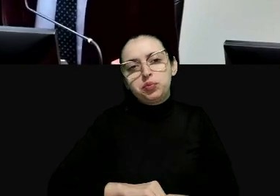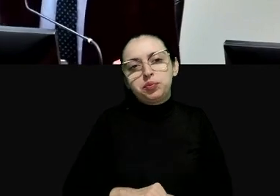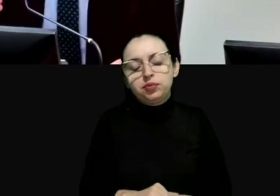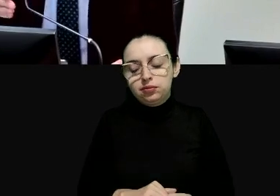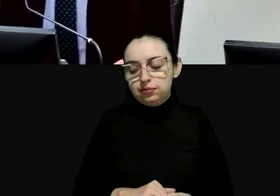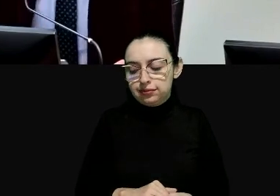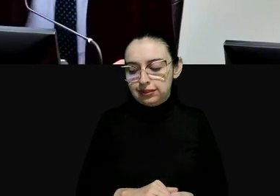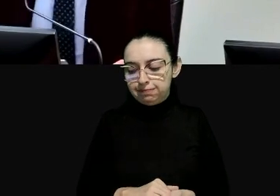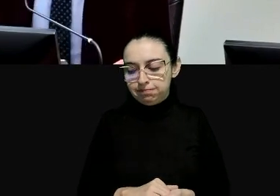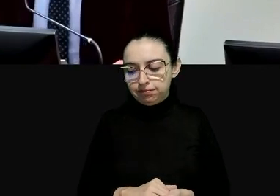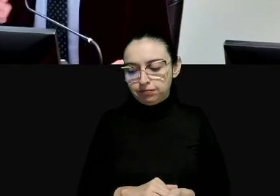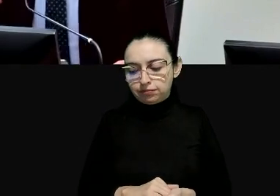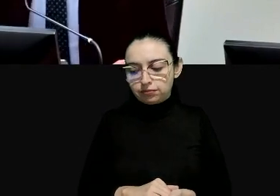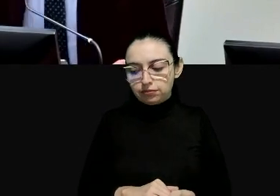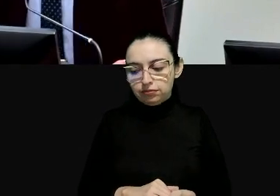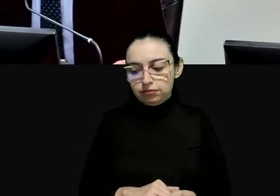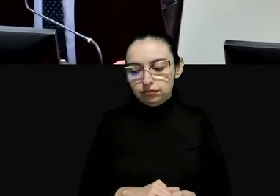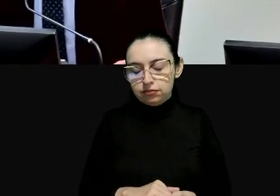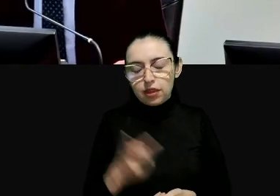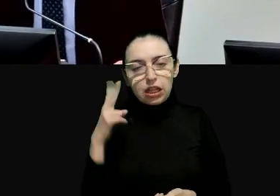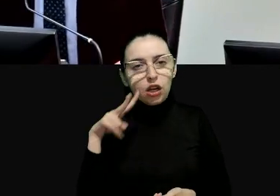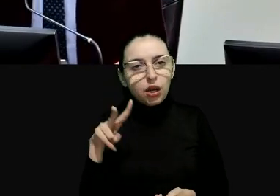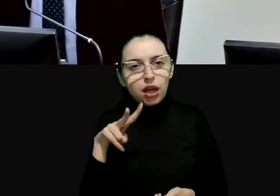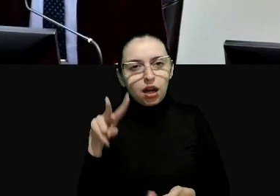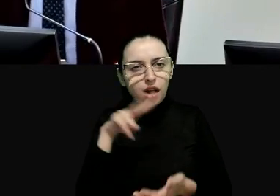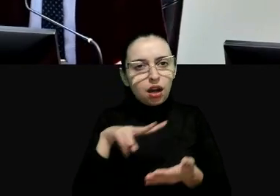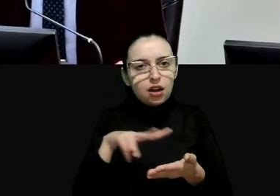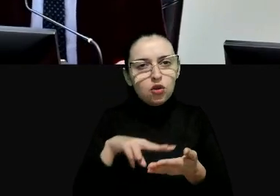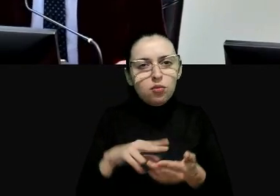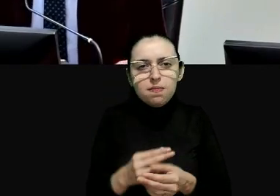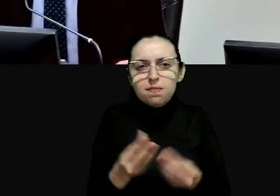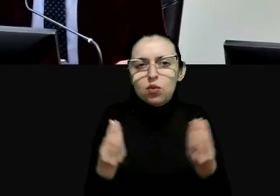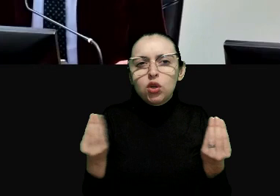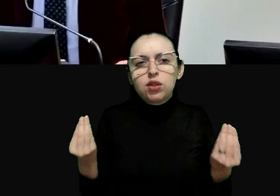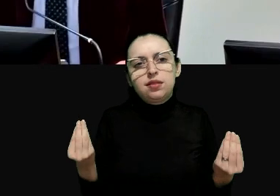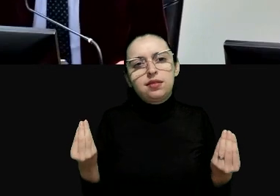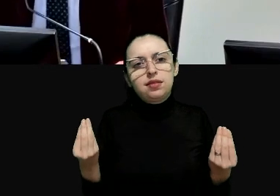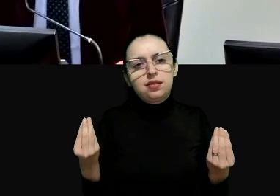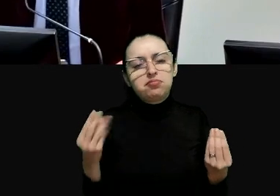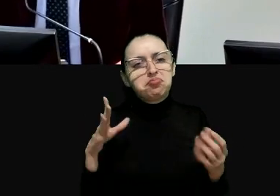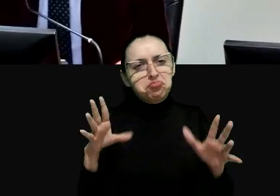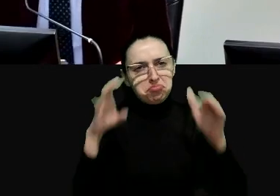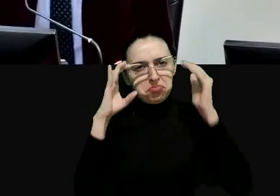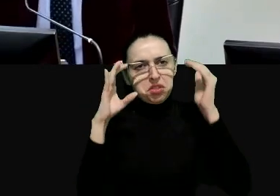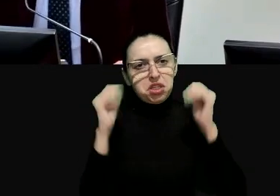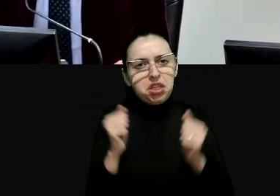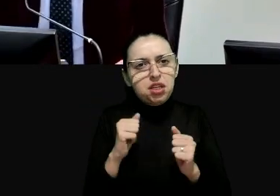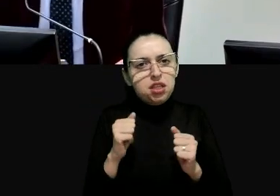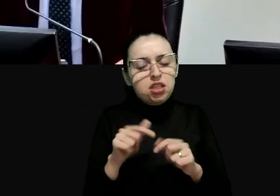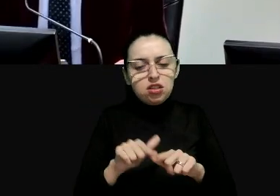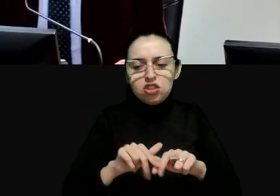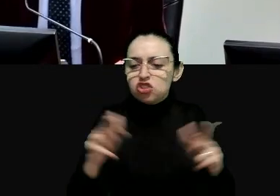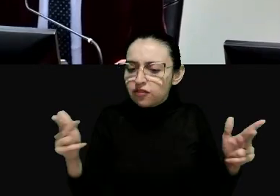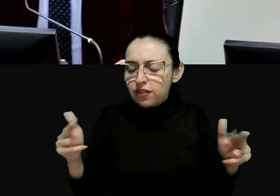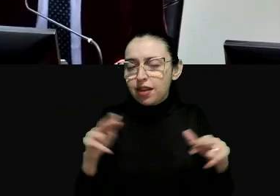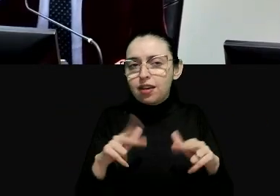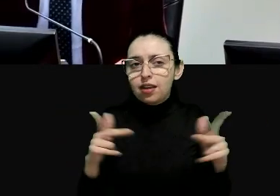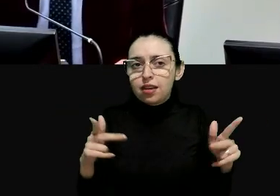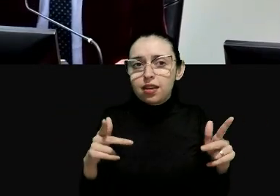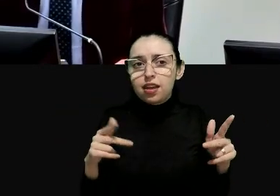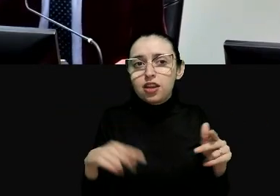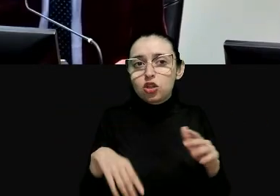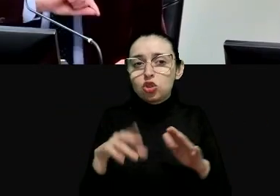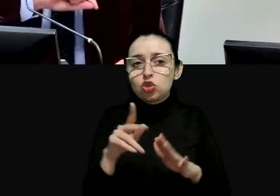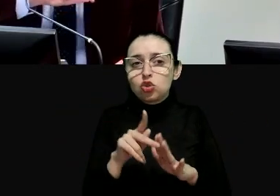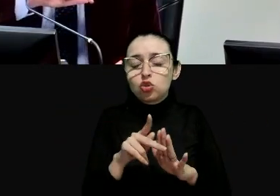algo mas também leo que há muitas era muito interessante ver como era distinto o